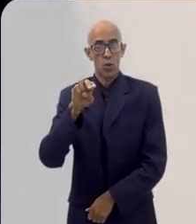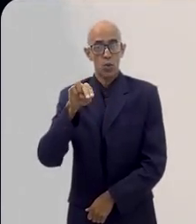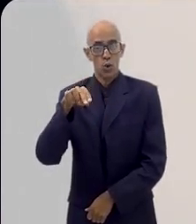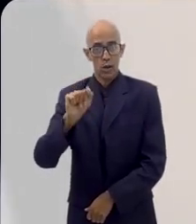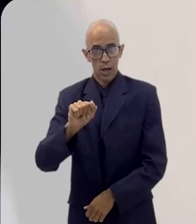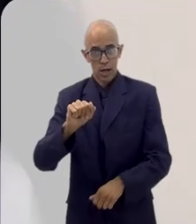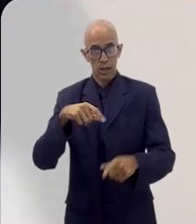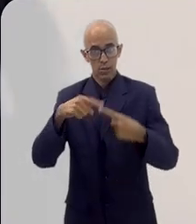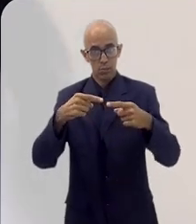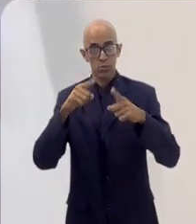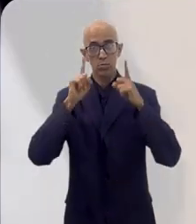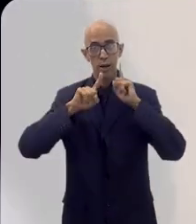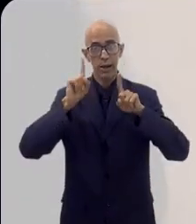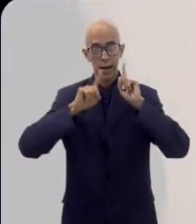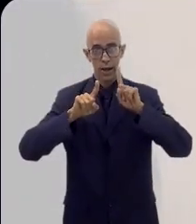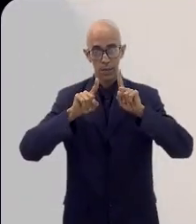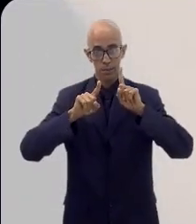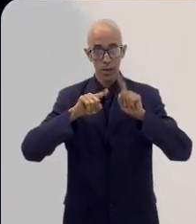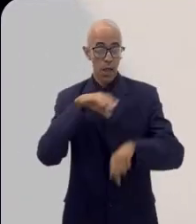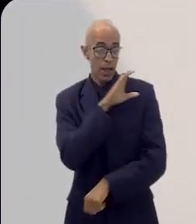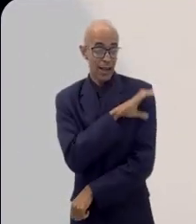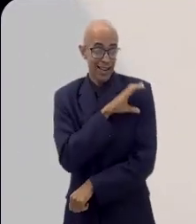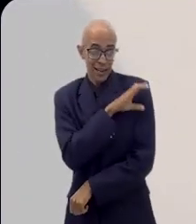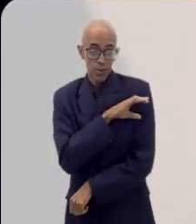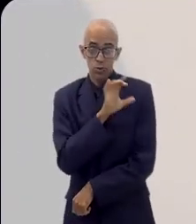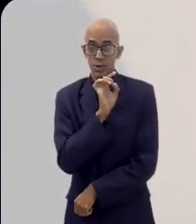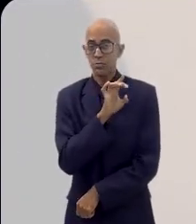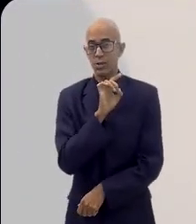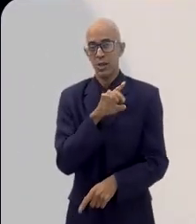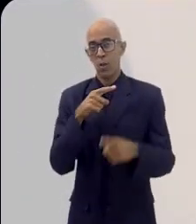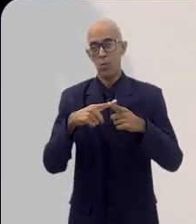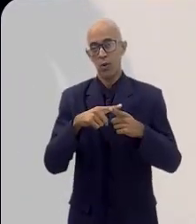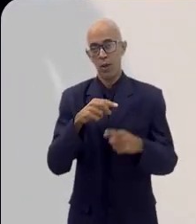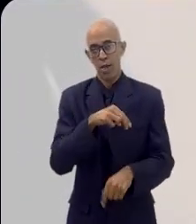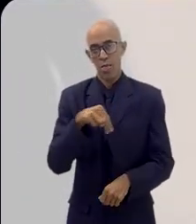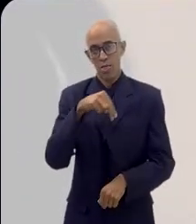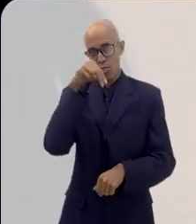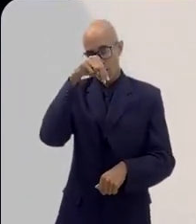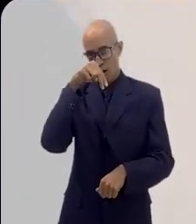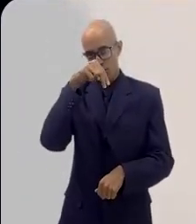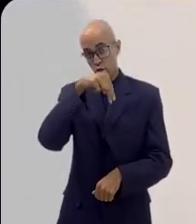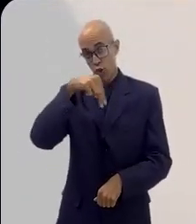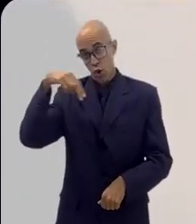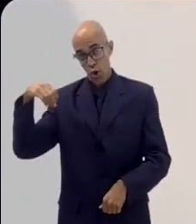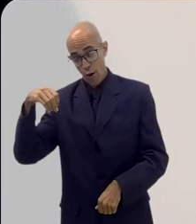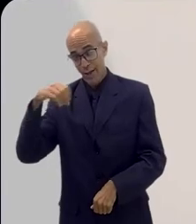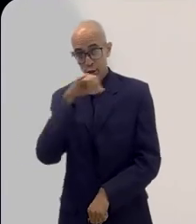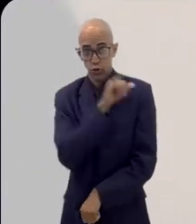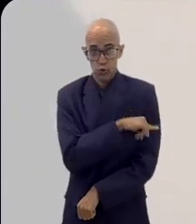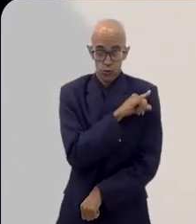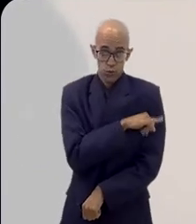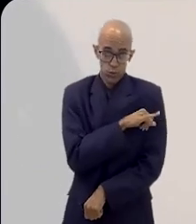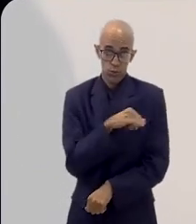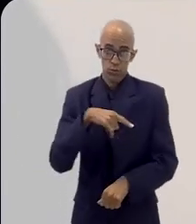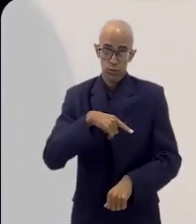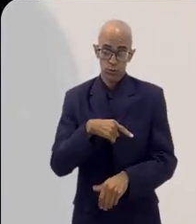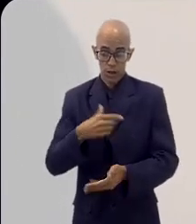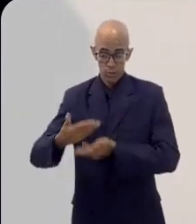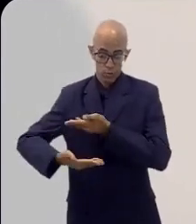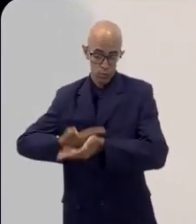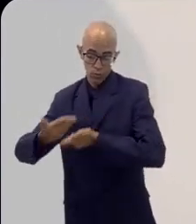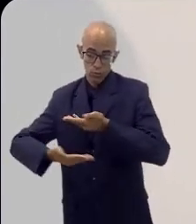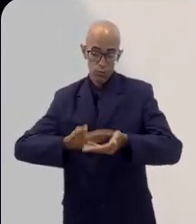Campos, ele tem um destaque especial, porque a região do norte e noroeste fluminense tem a melhor